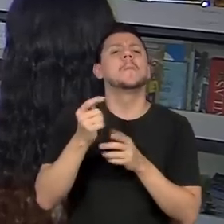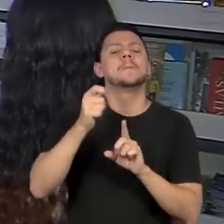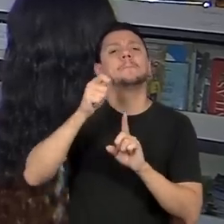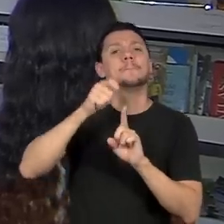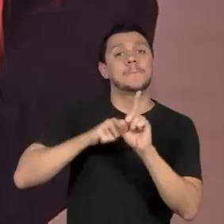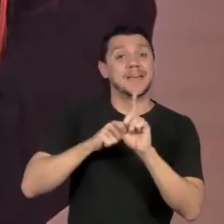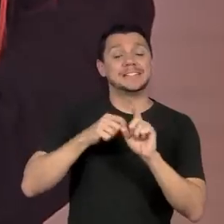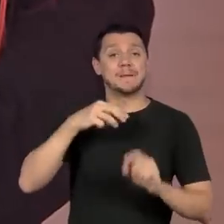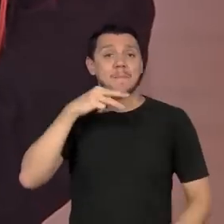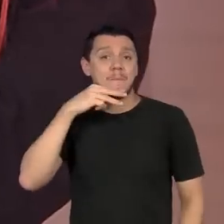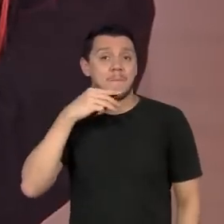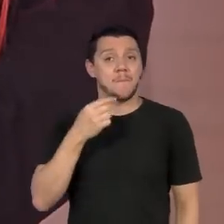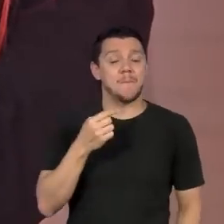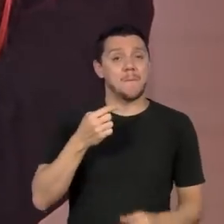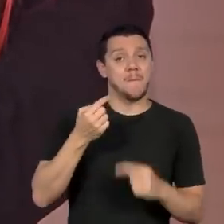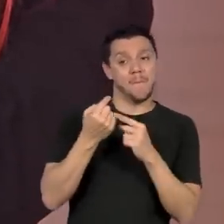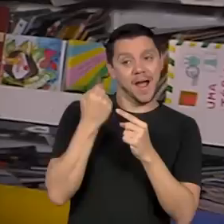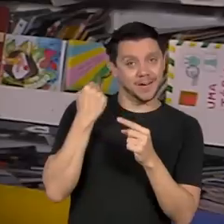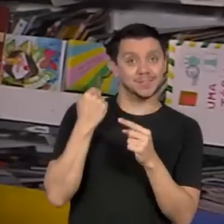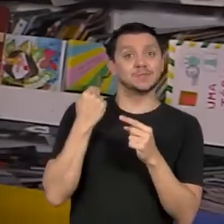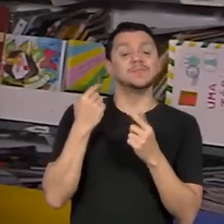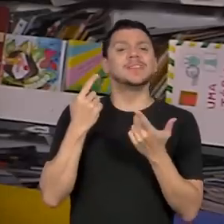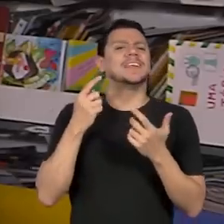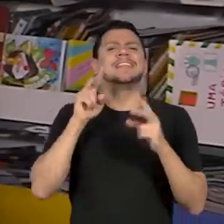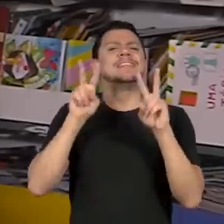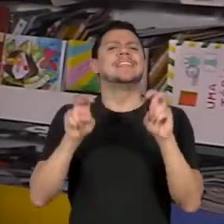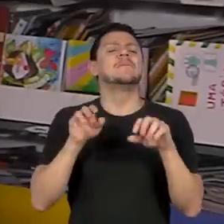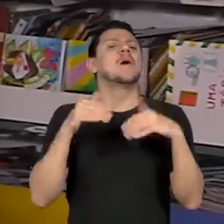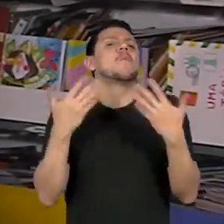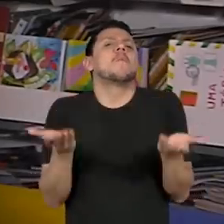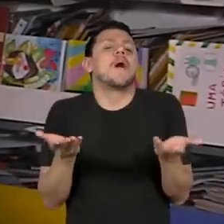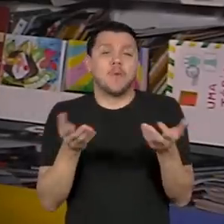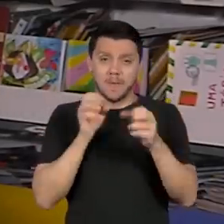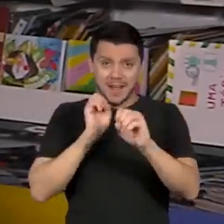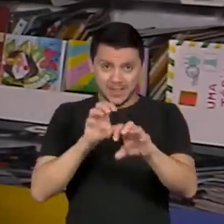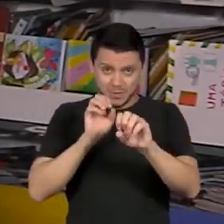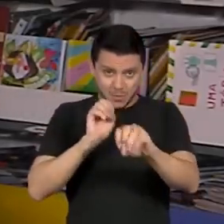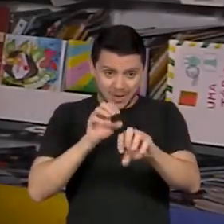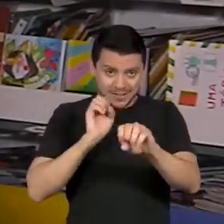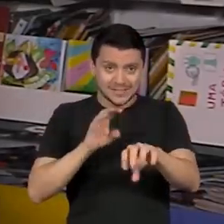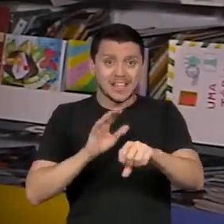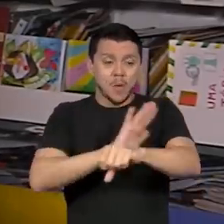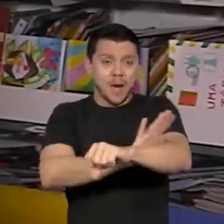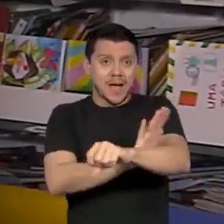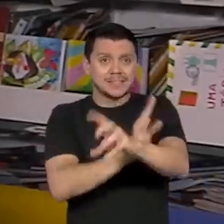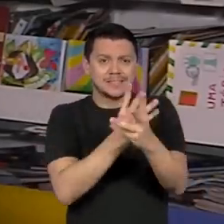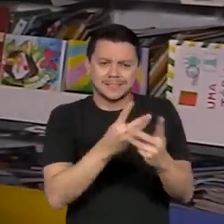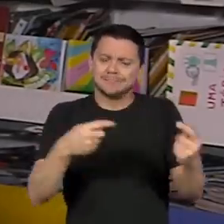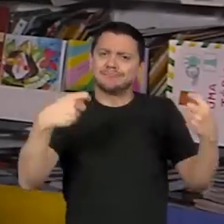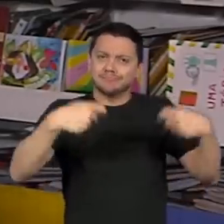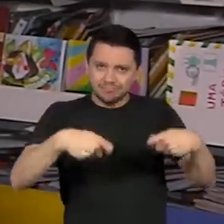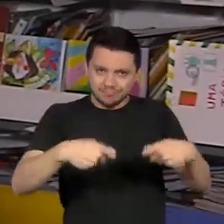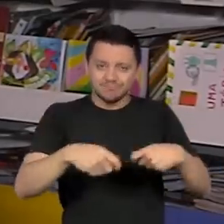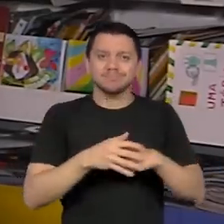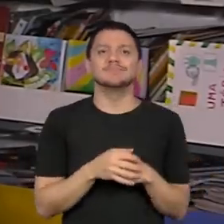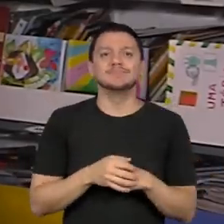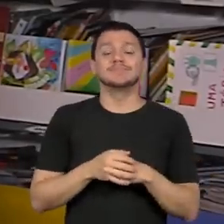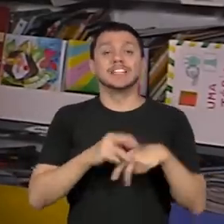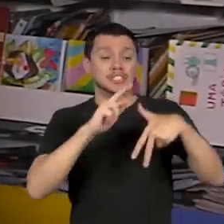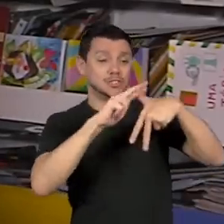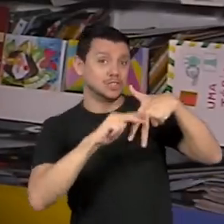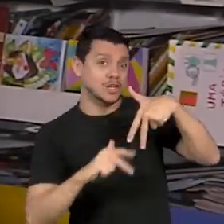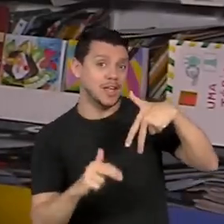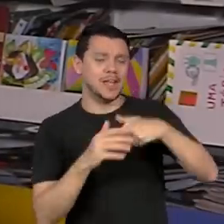a educação antirracista. Questões de gênero, educação antirracista, pessoas com